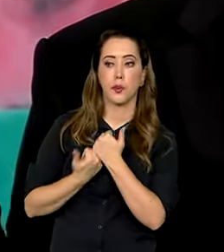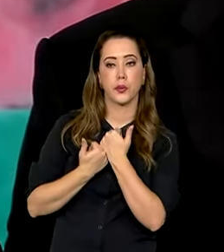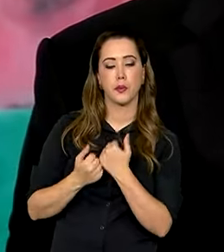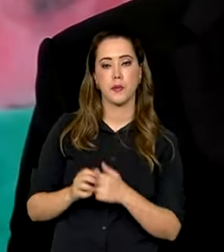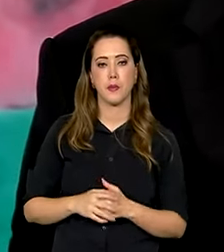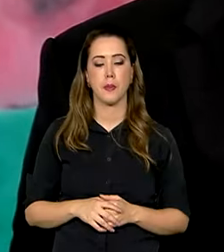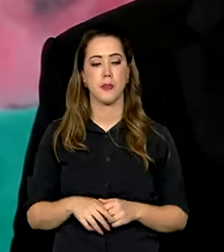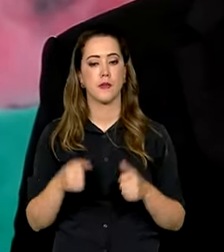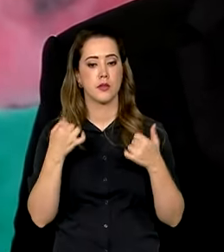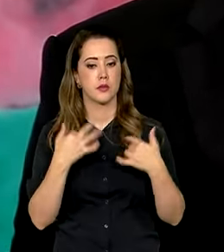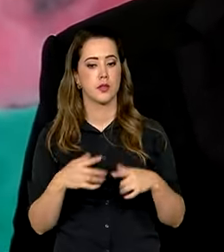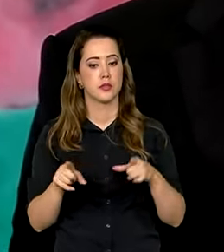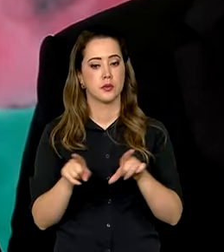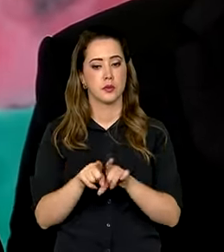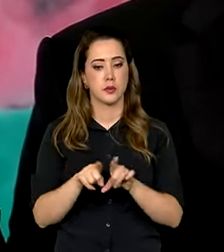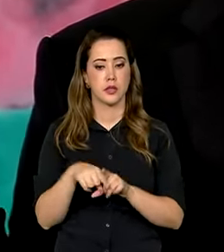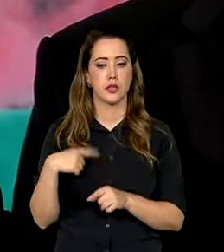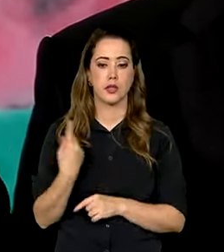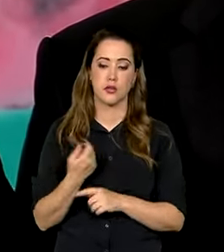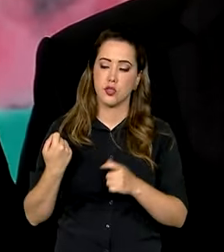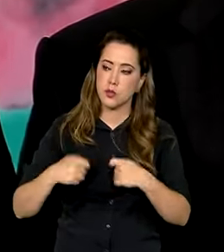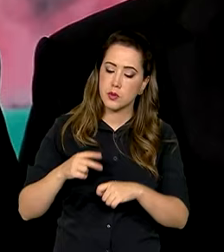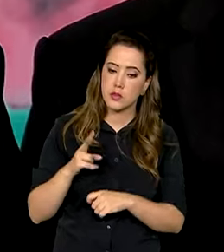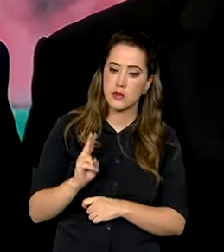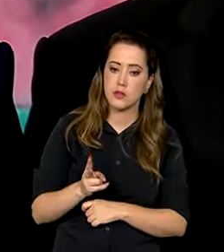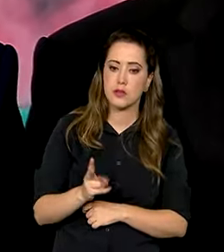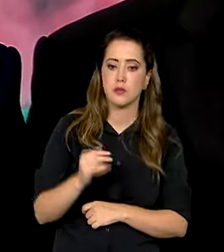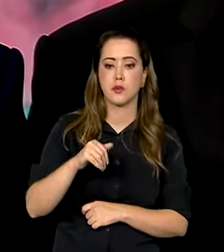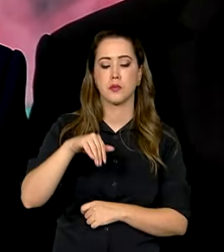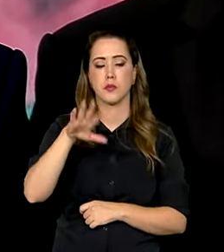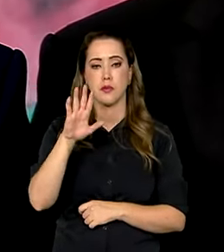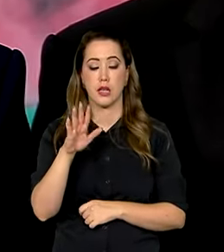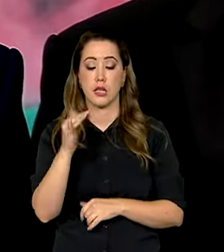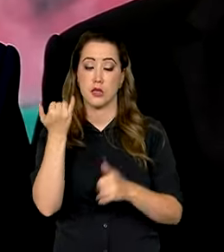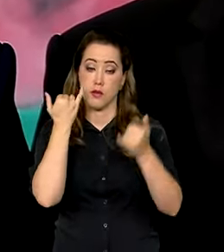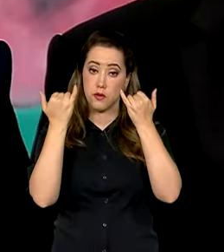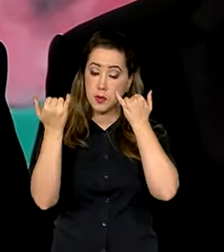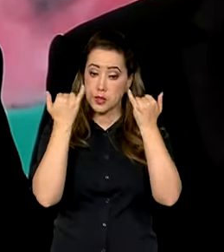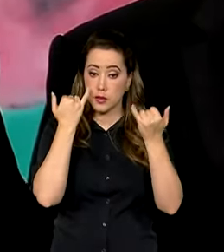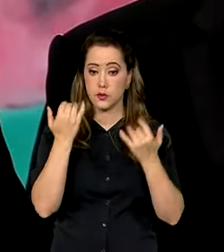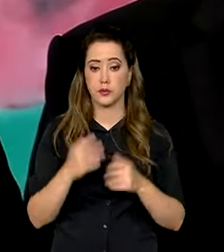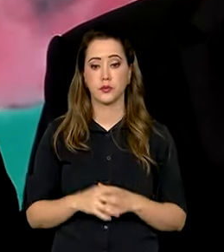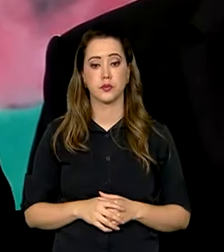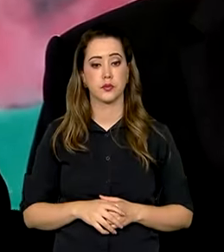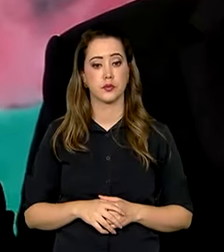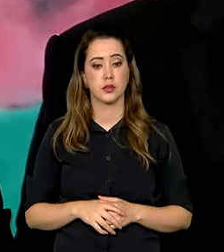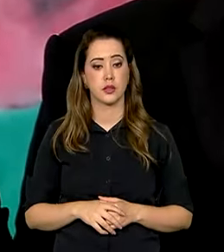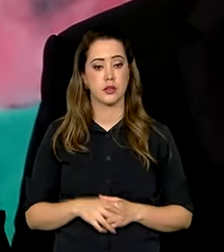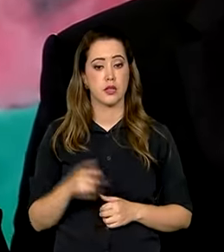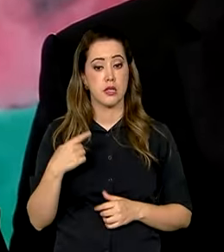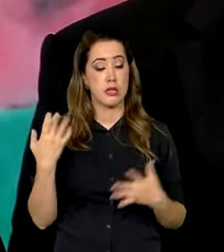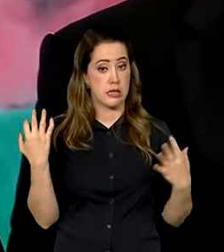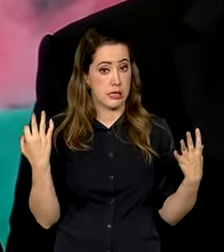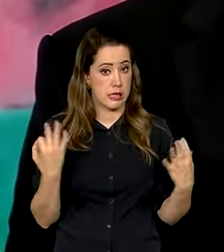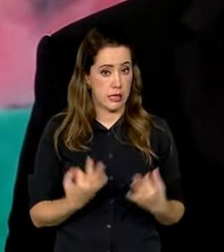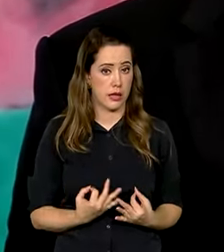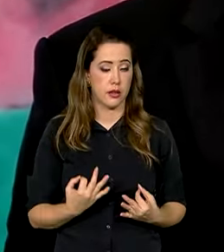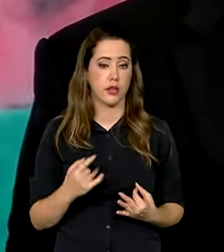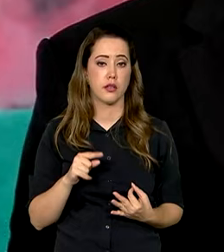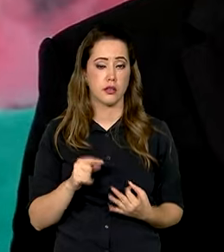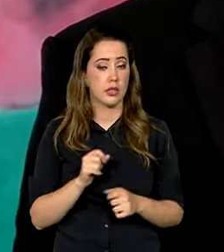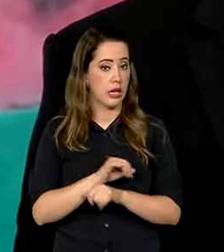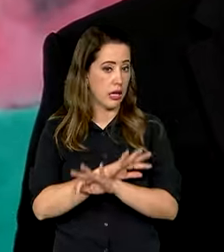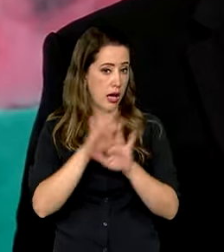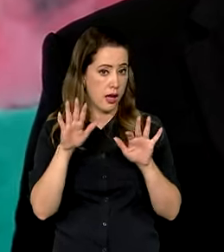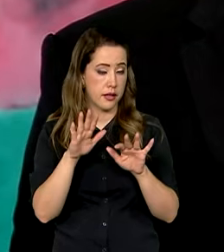Falei também que nós precisamos, cada vez mais, passar uma informação cada vez mais precisa e